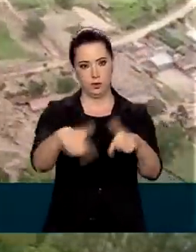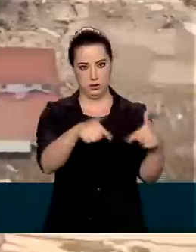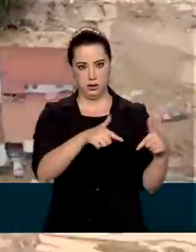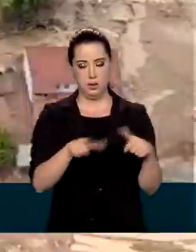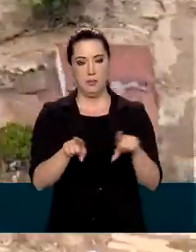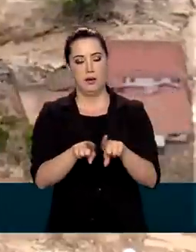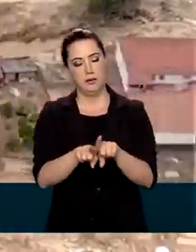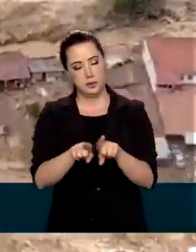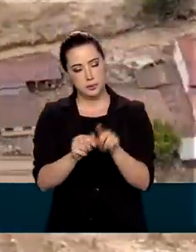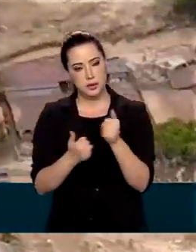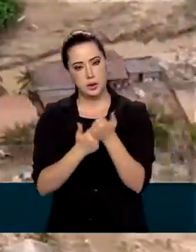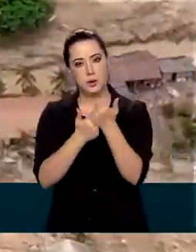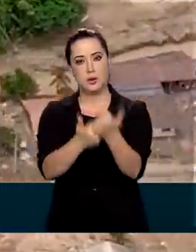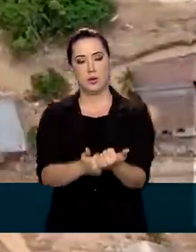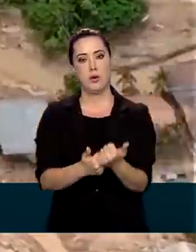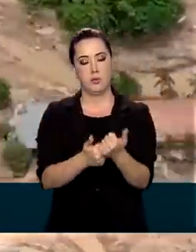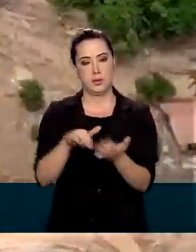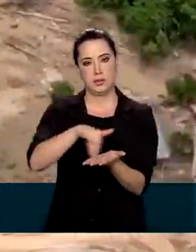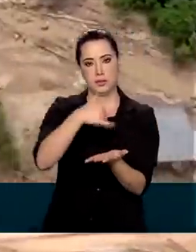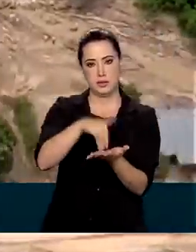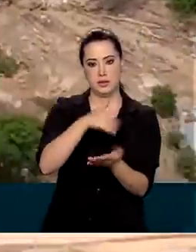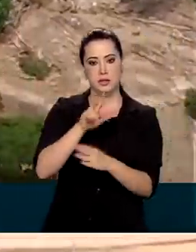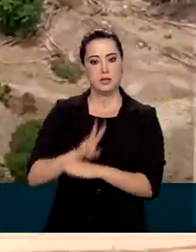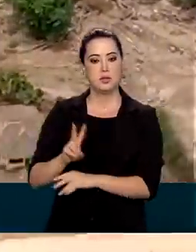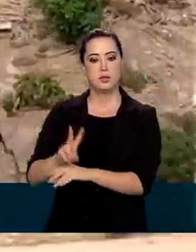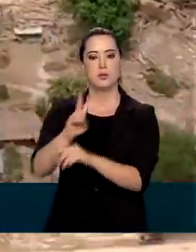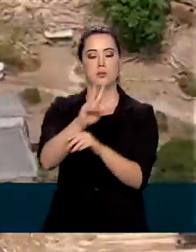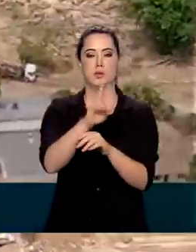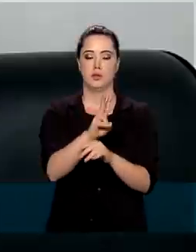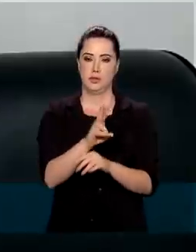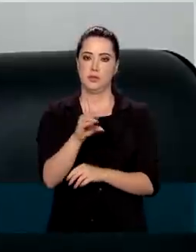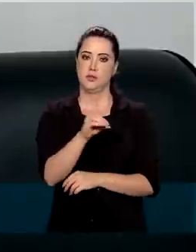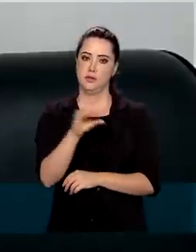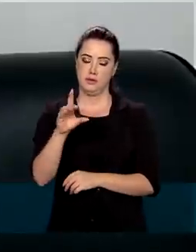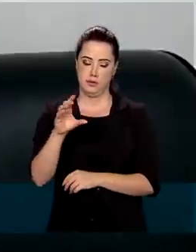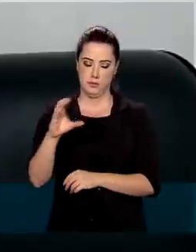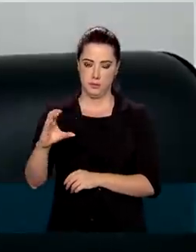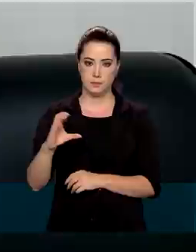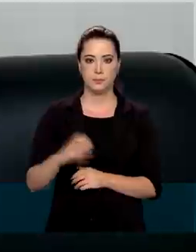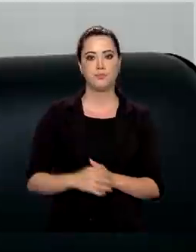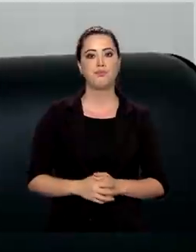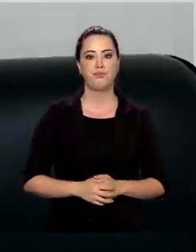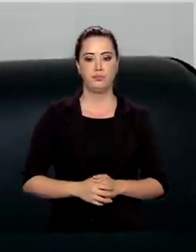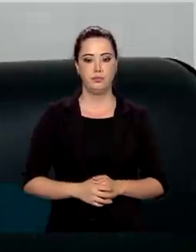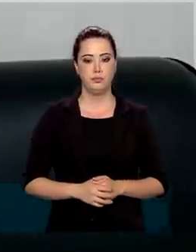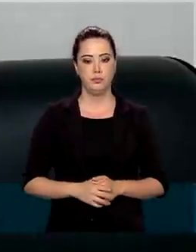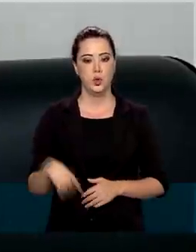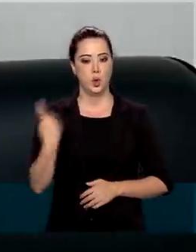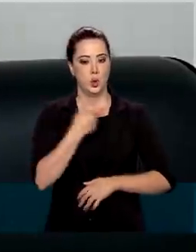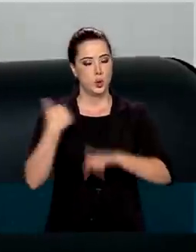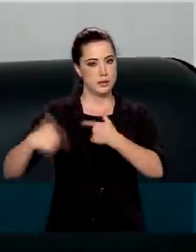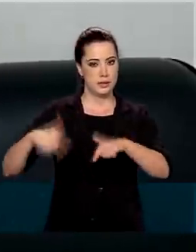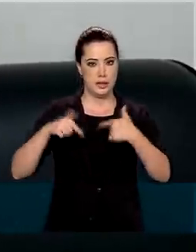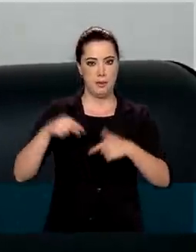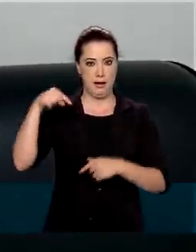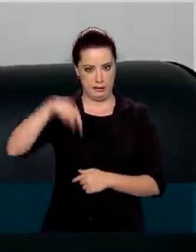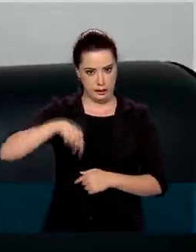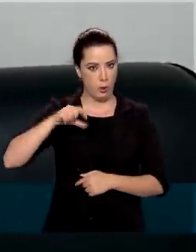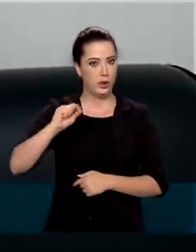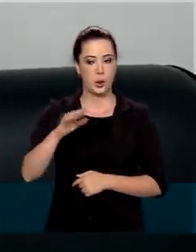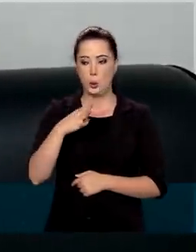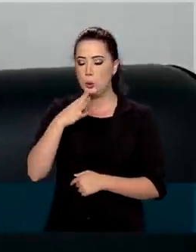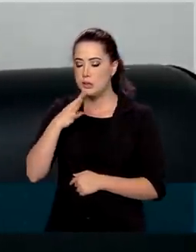com o apoio da Secretaria Nacional de Proteção e Defesa Civil. A nossa missão aqui é acelerar os processos de